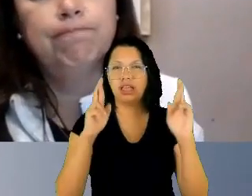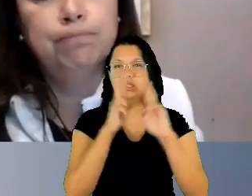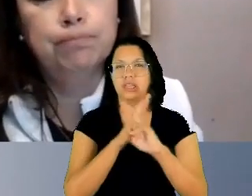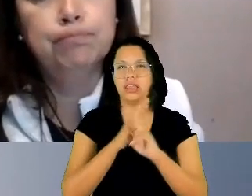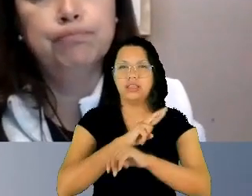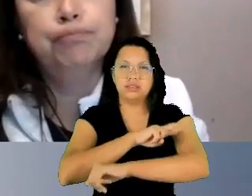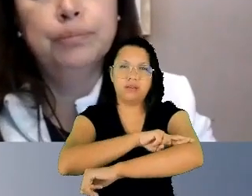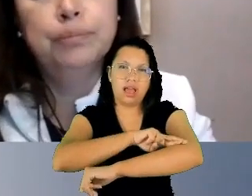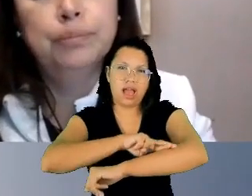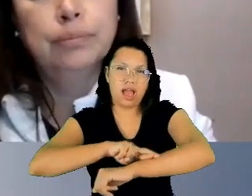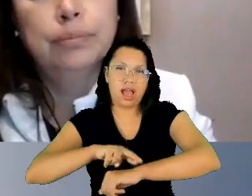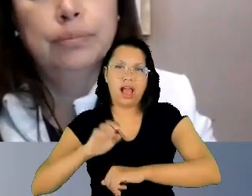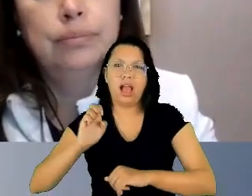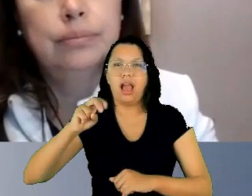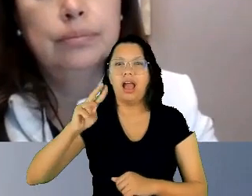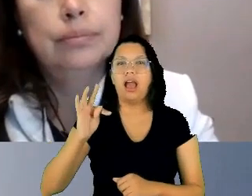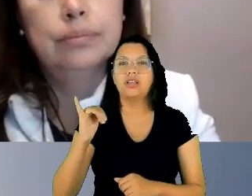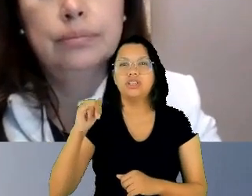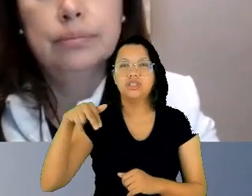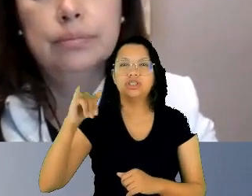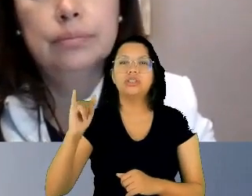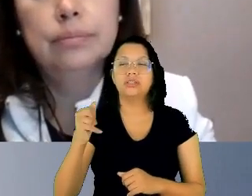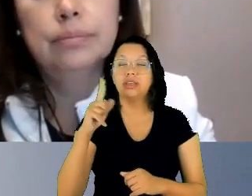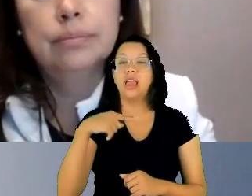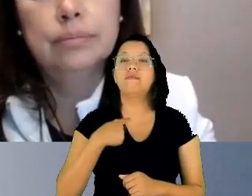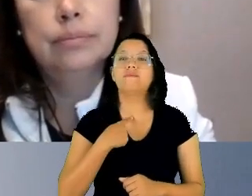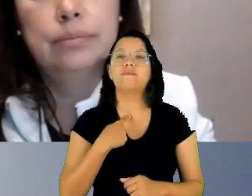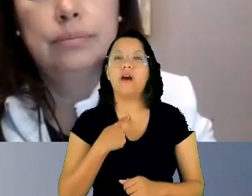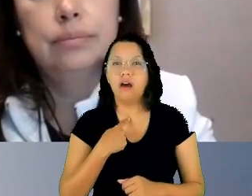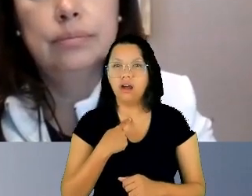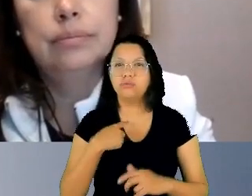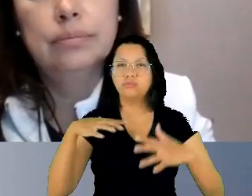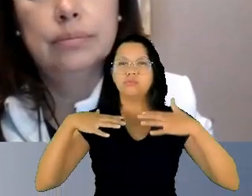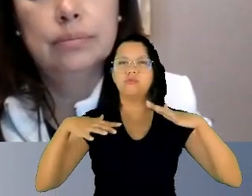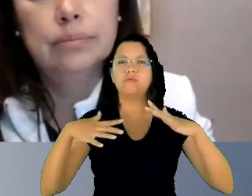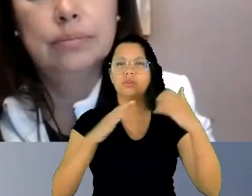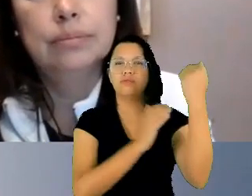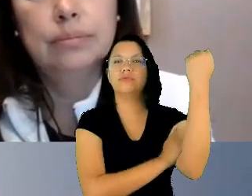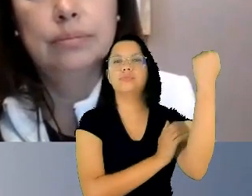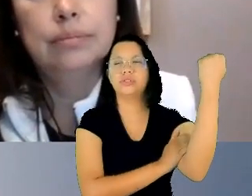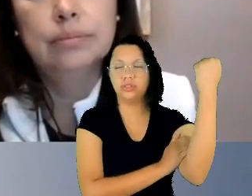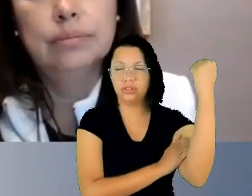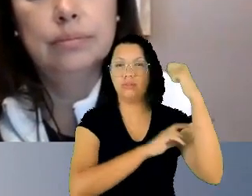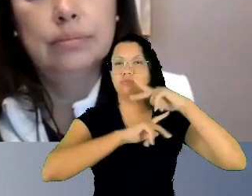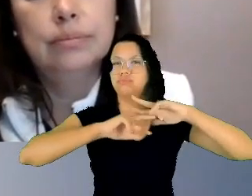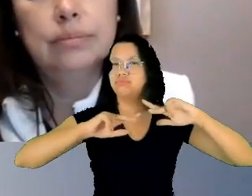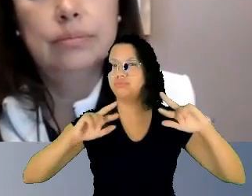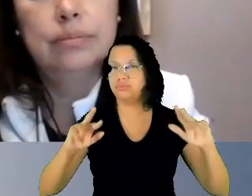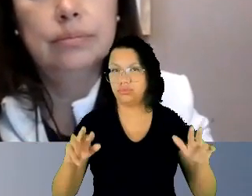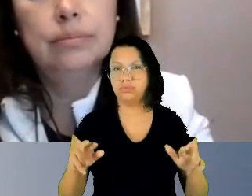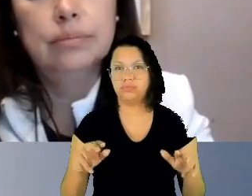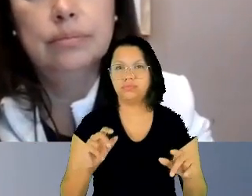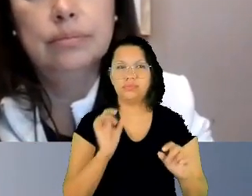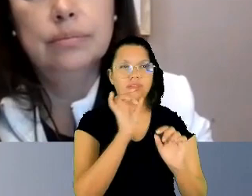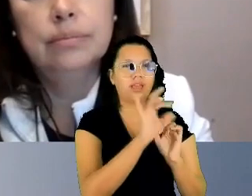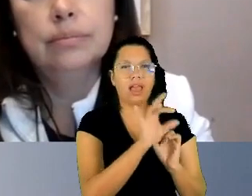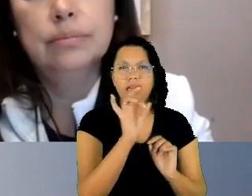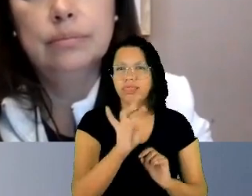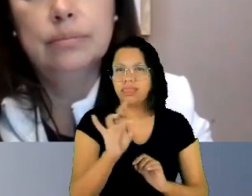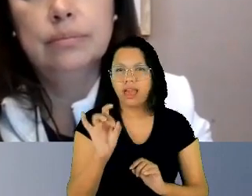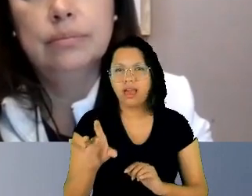a voz do movimento feminista crítico e multicultural, cada qual desses movimentos, nas suas vertentes, nas suas diversas